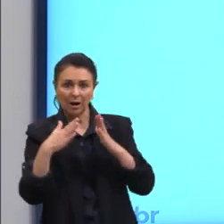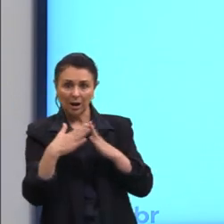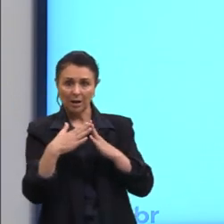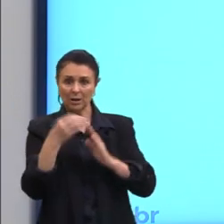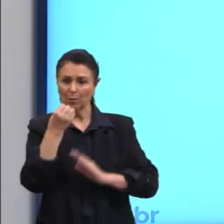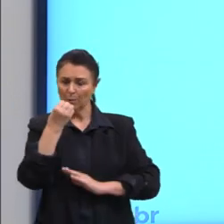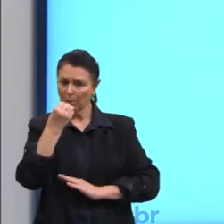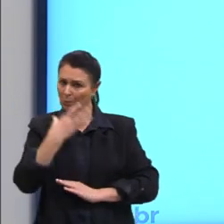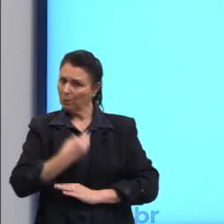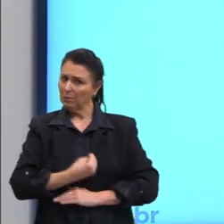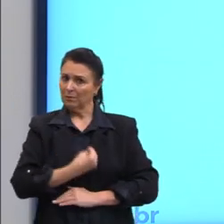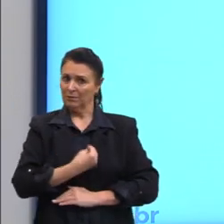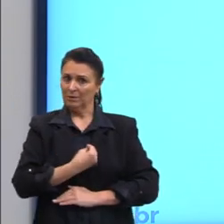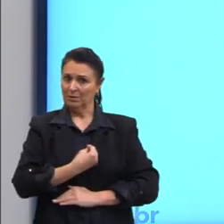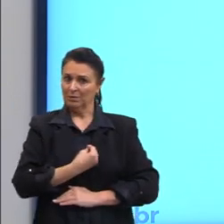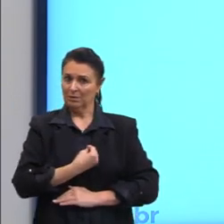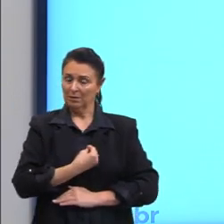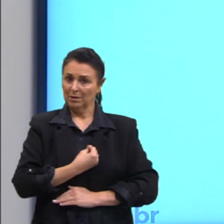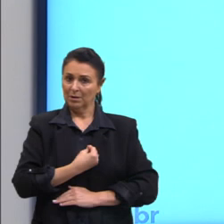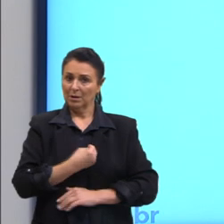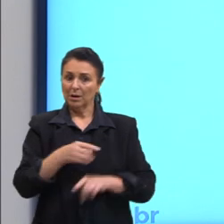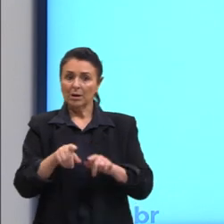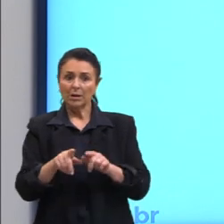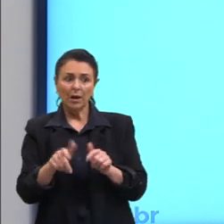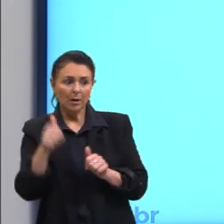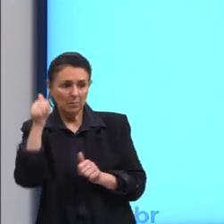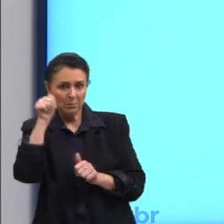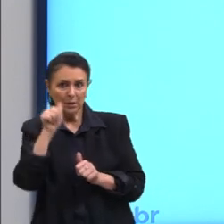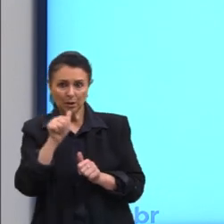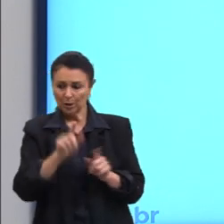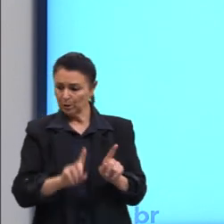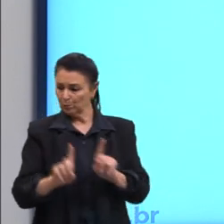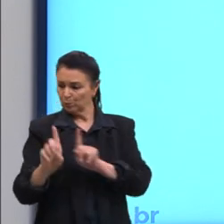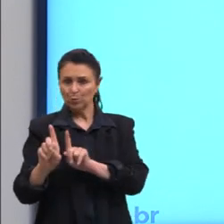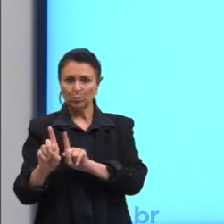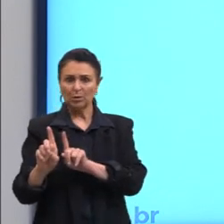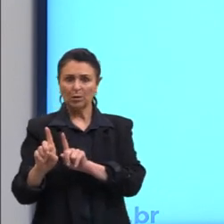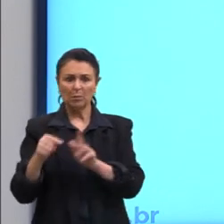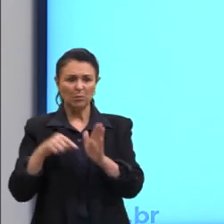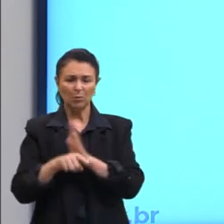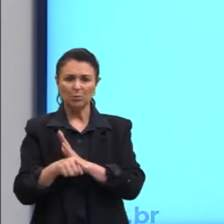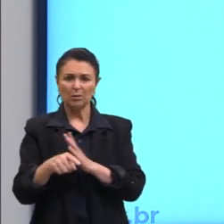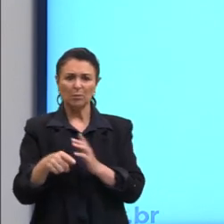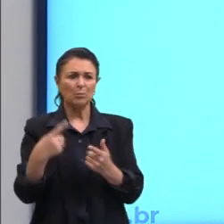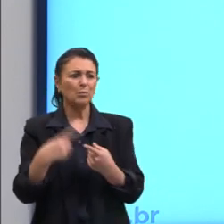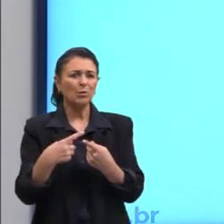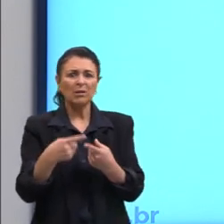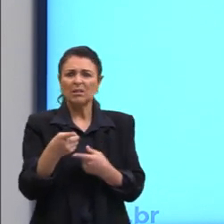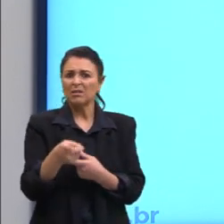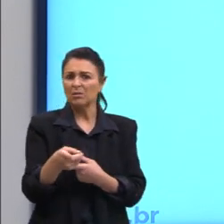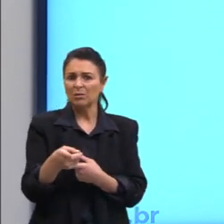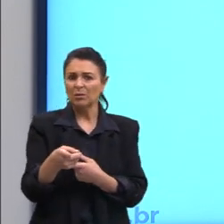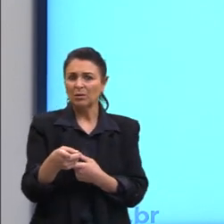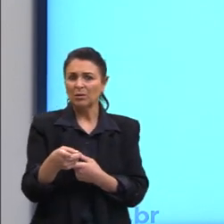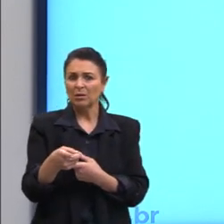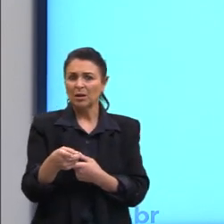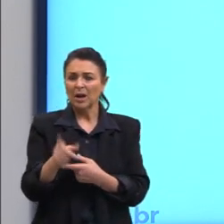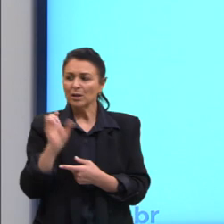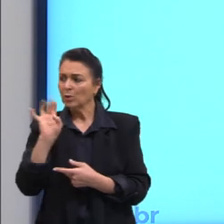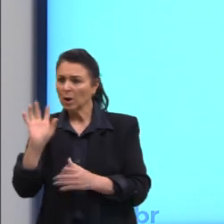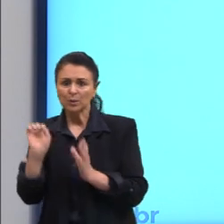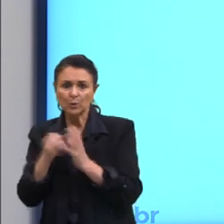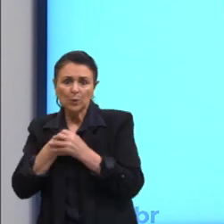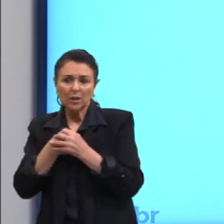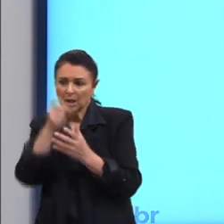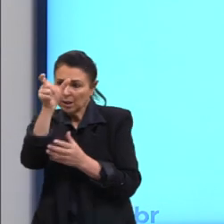Já a sua companheira, não, ela diz, para que tanto? Bastaria a esconder, esconder essas pessoas, não deixar